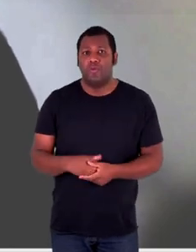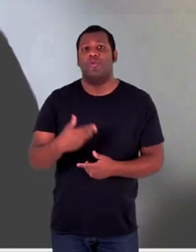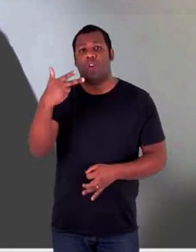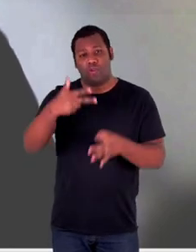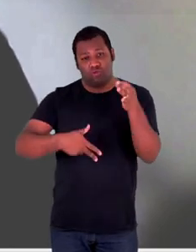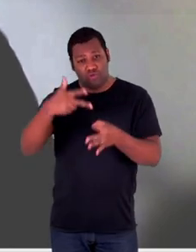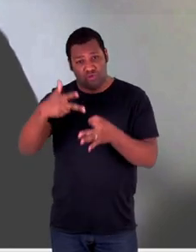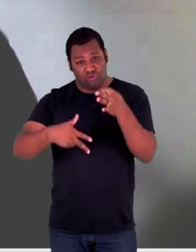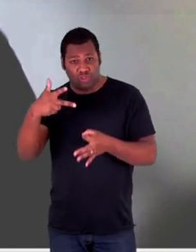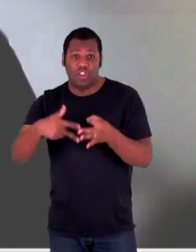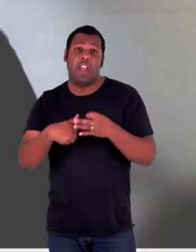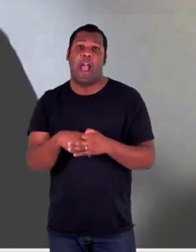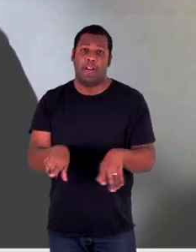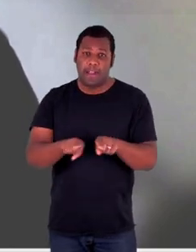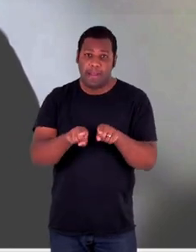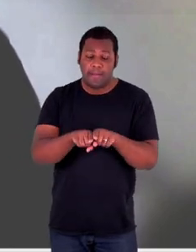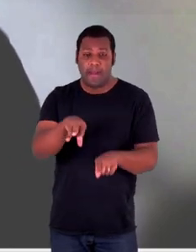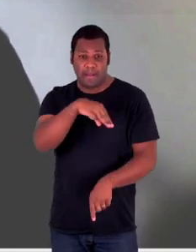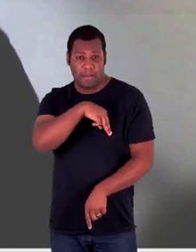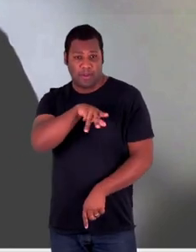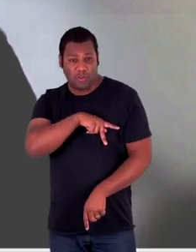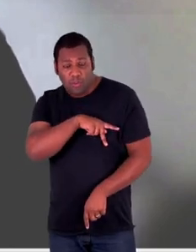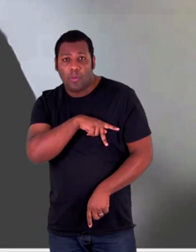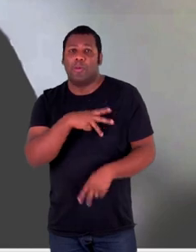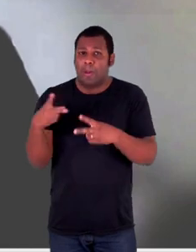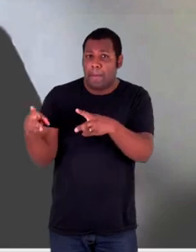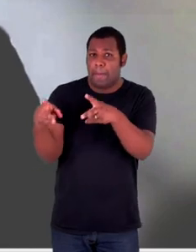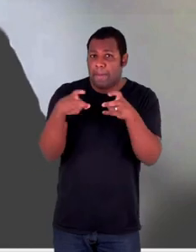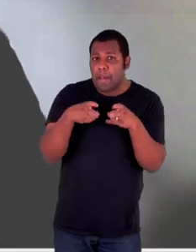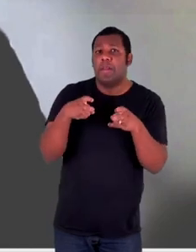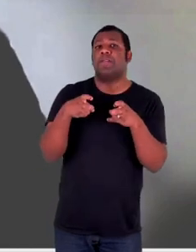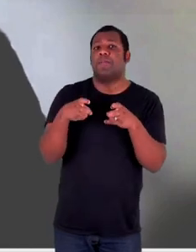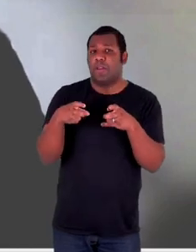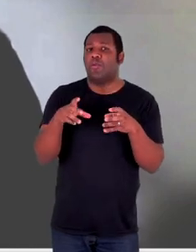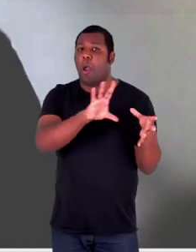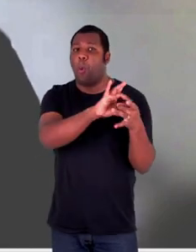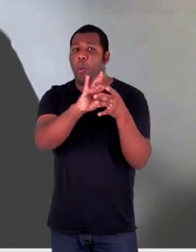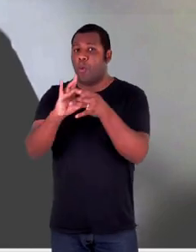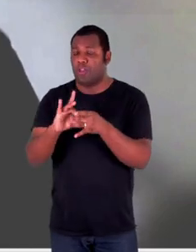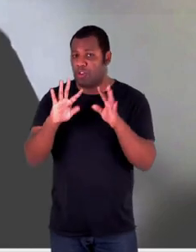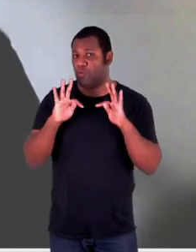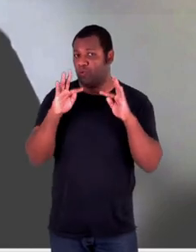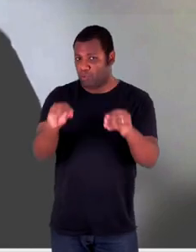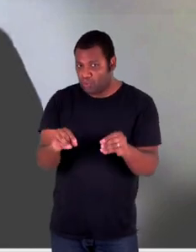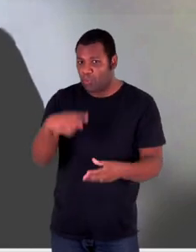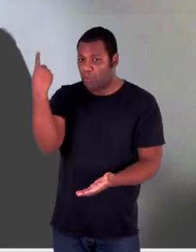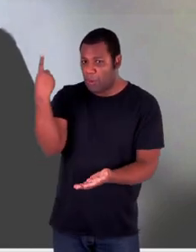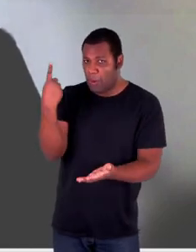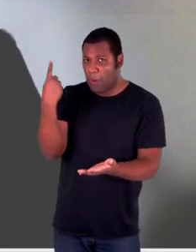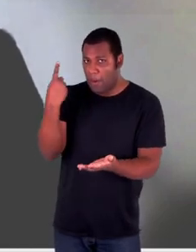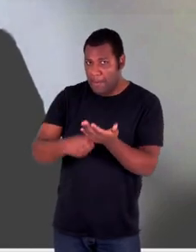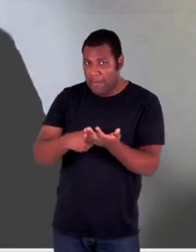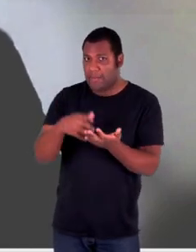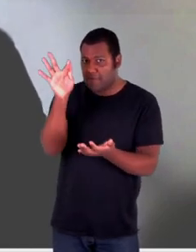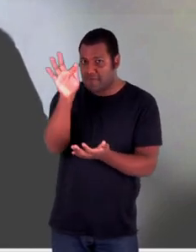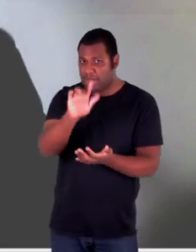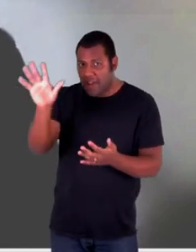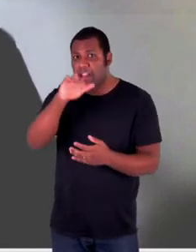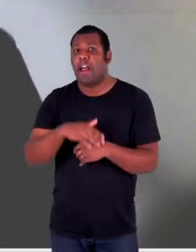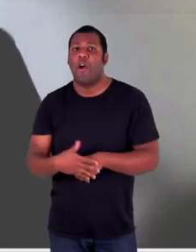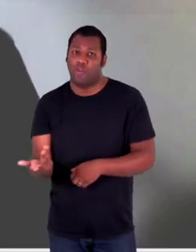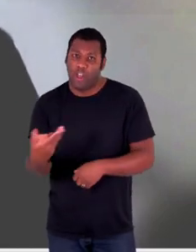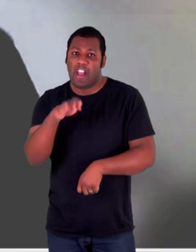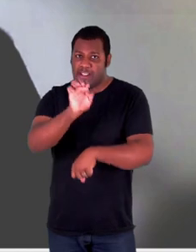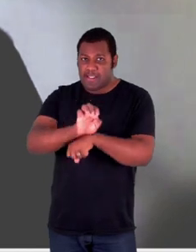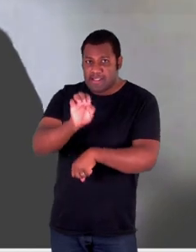Judiciário, de um Ministério Público, que observam o desenho complexo do nosso Pacto Federativo, situados no âmbito dos Estados,